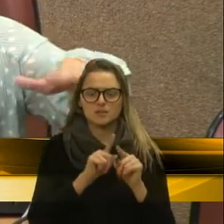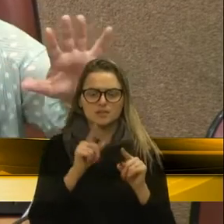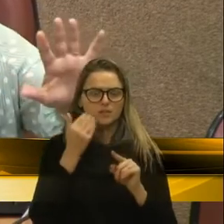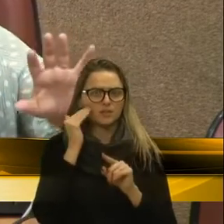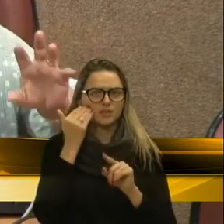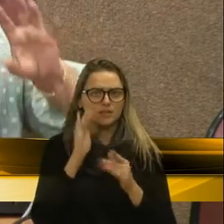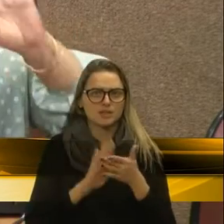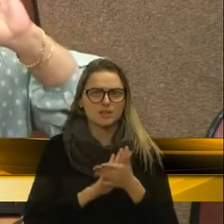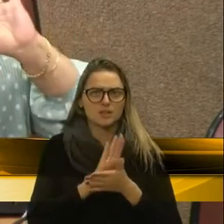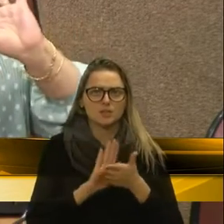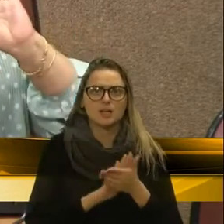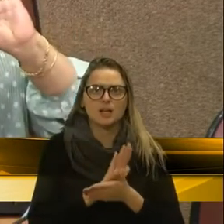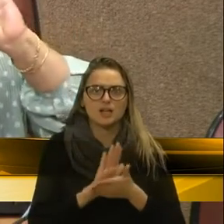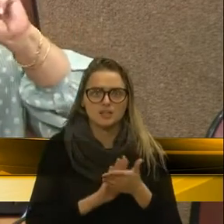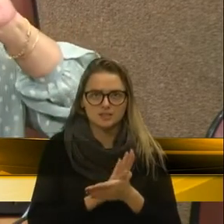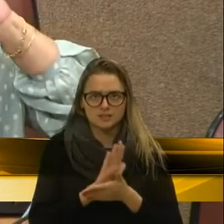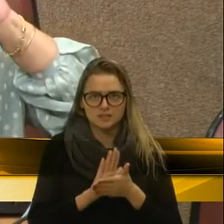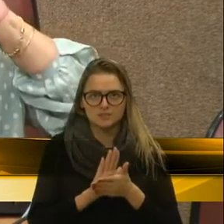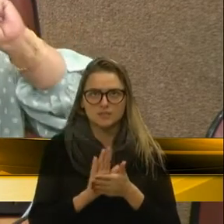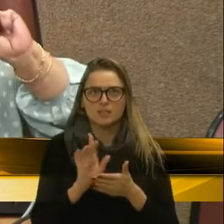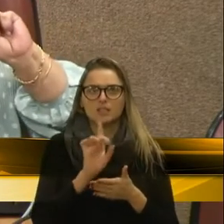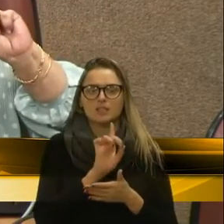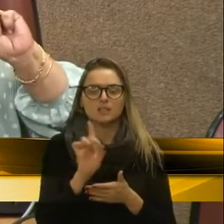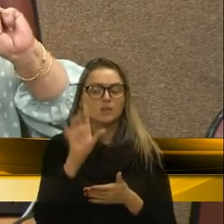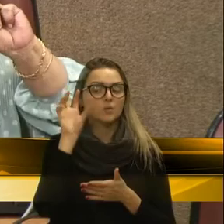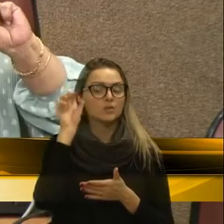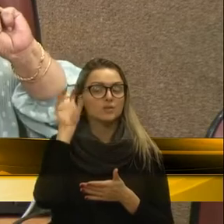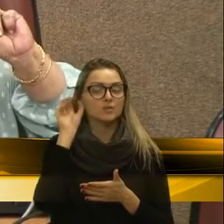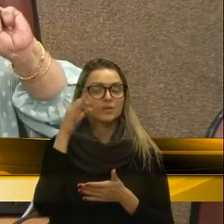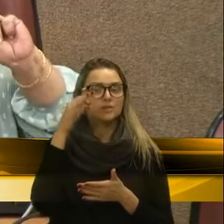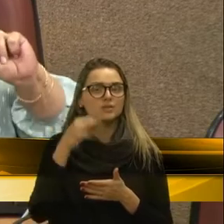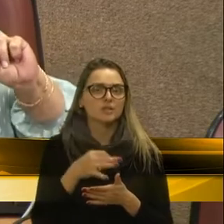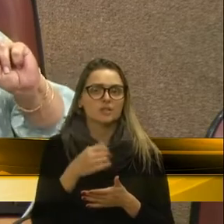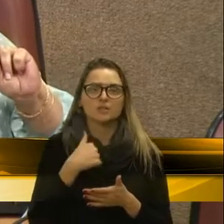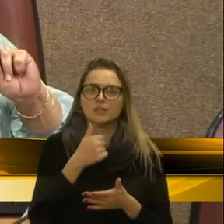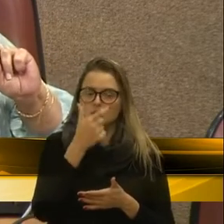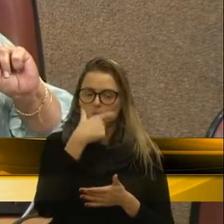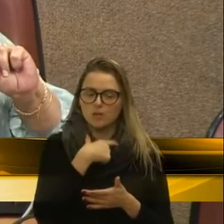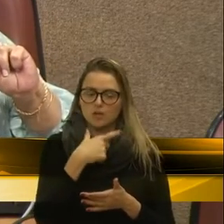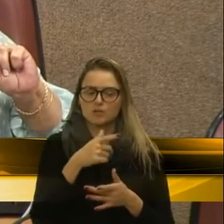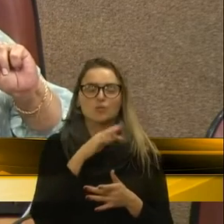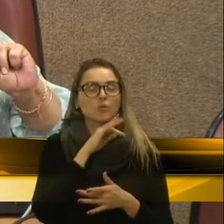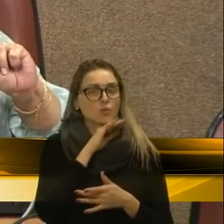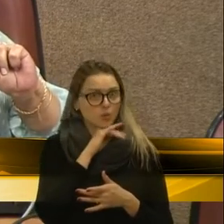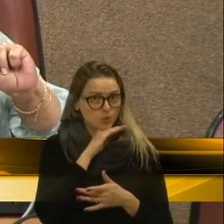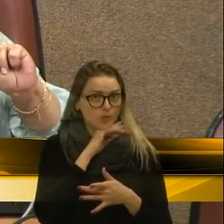sem compreender e nem sempre ouvindo direito. Então, eu acho muito arriscado,